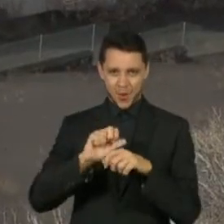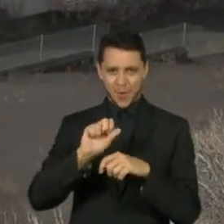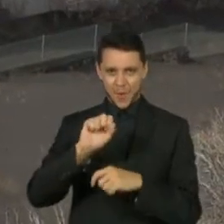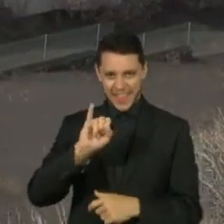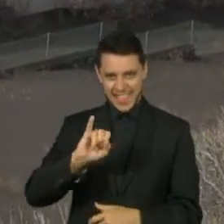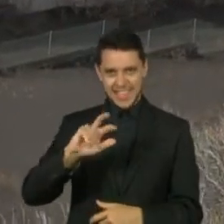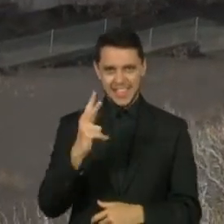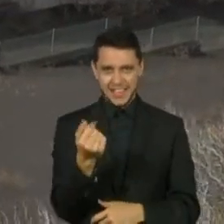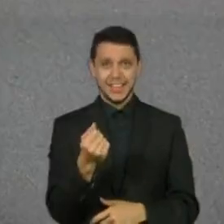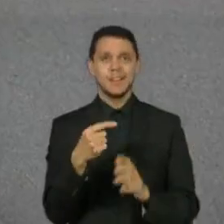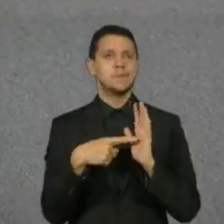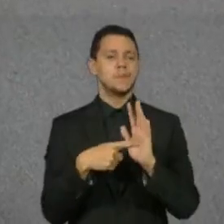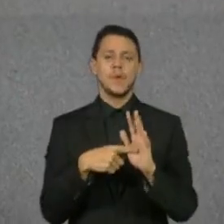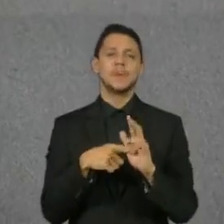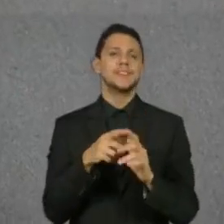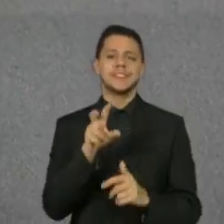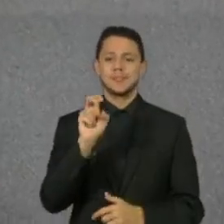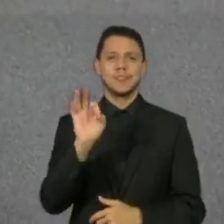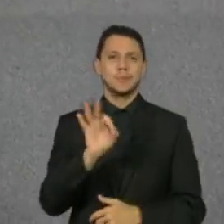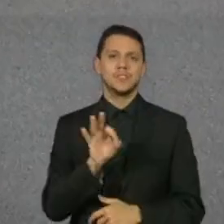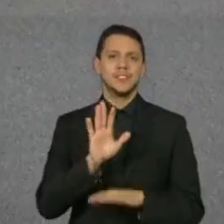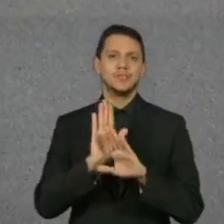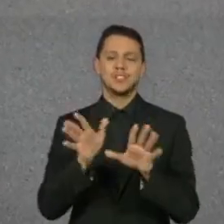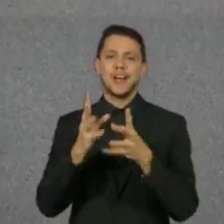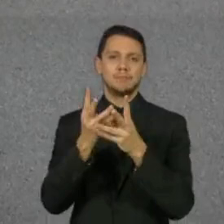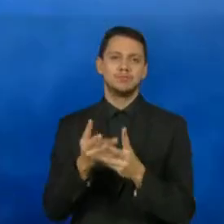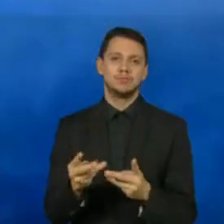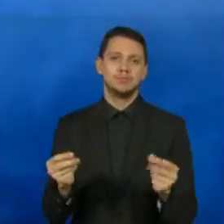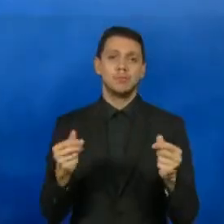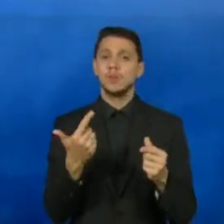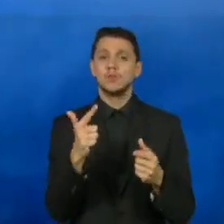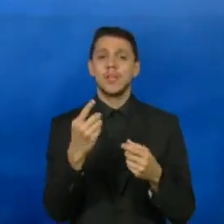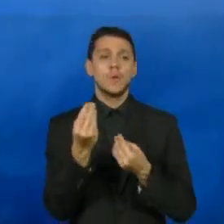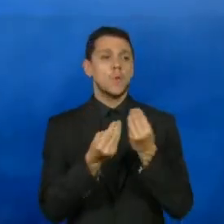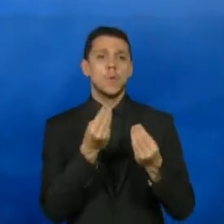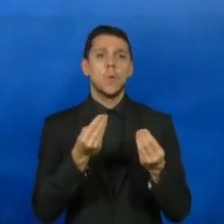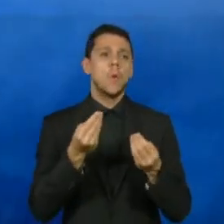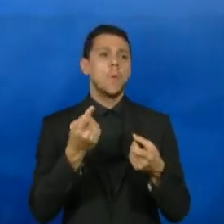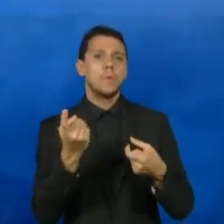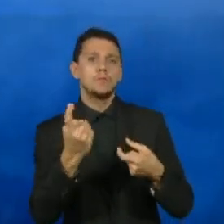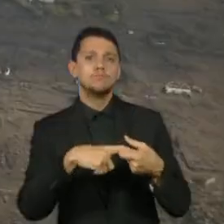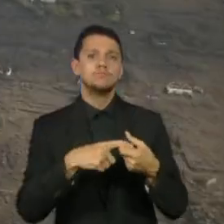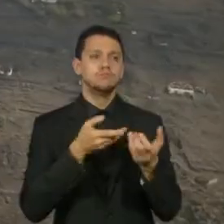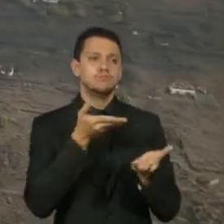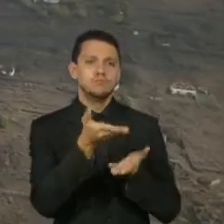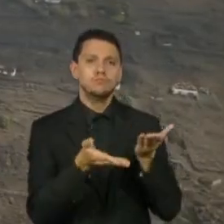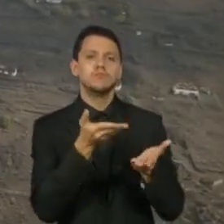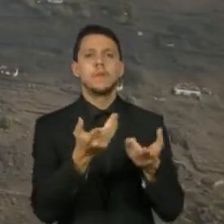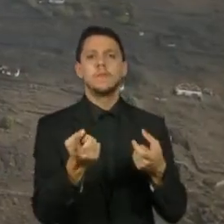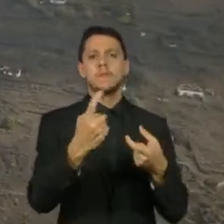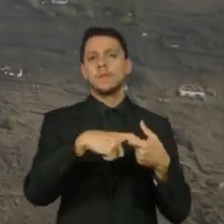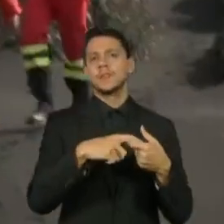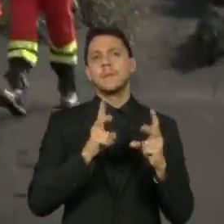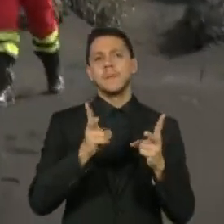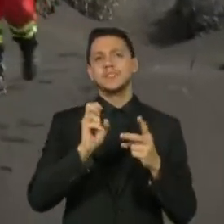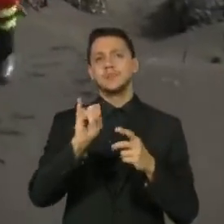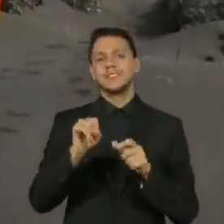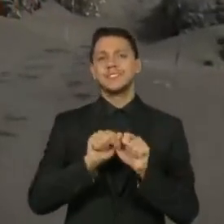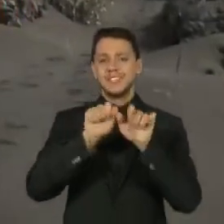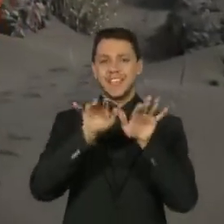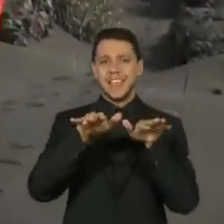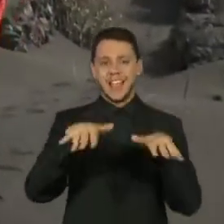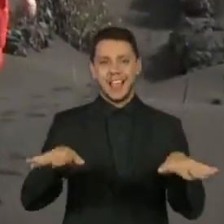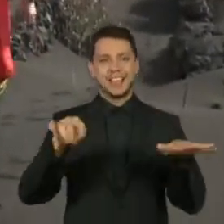túmulos desapareceram. E não há como recuperar o lugar, mesmo depois que as atividades da cratera diminuírem. Em